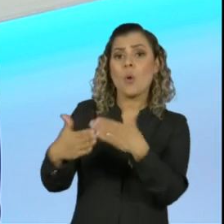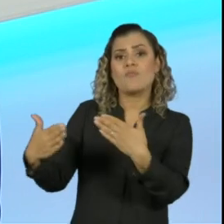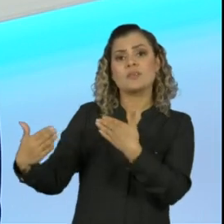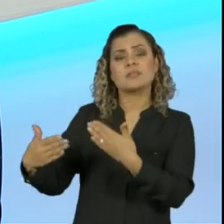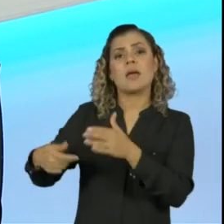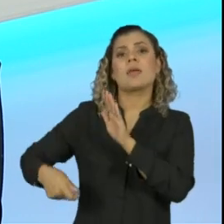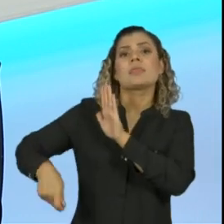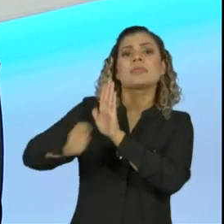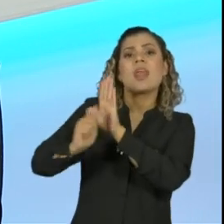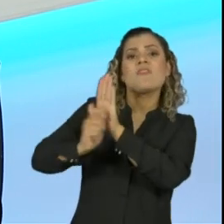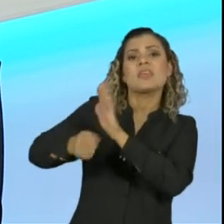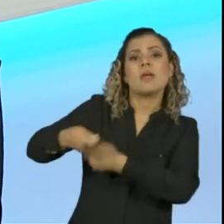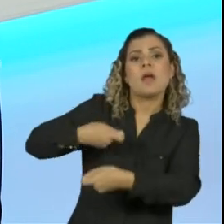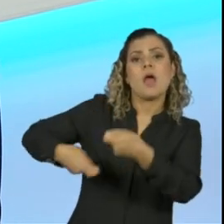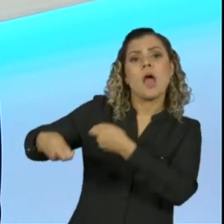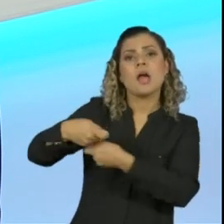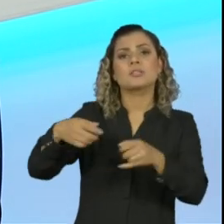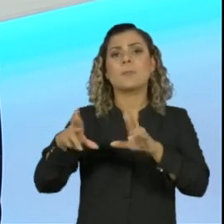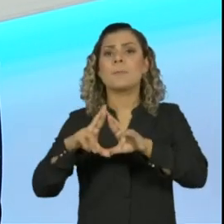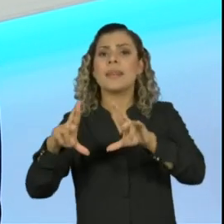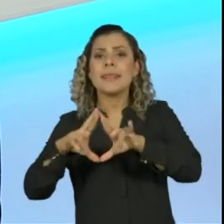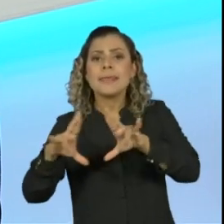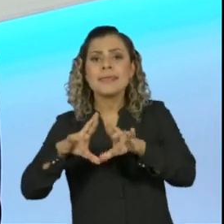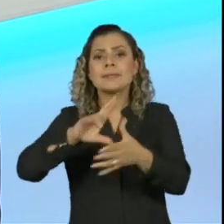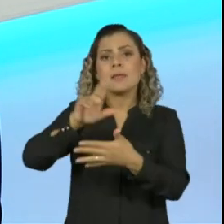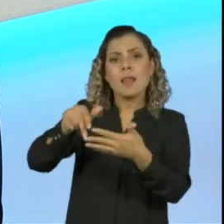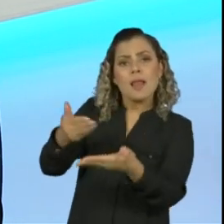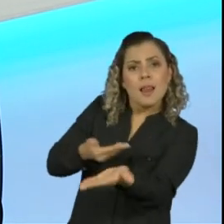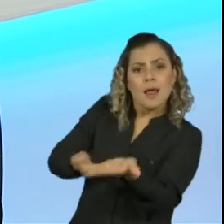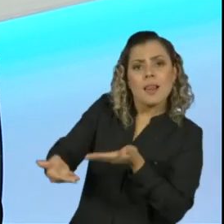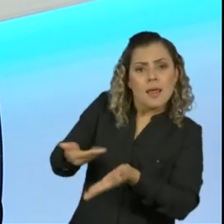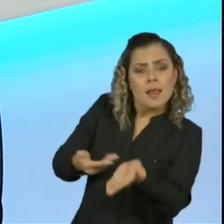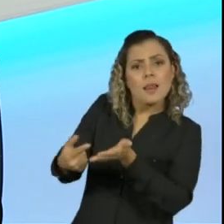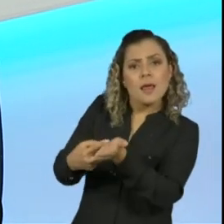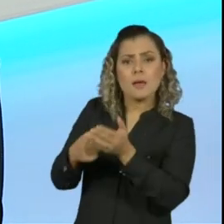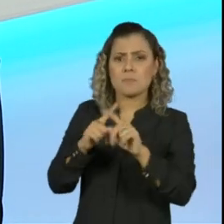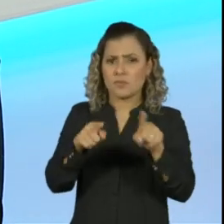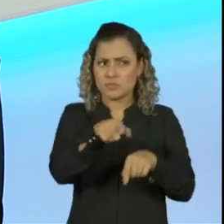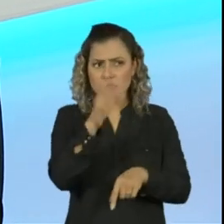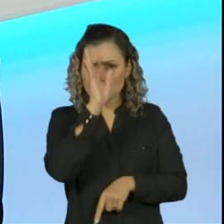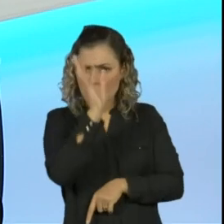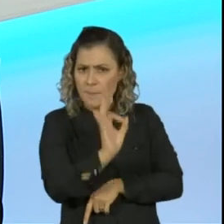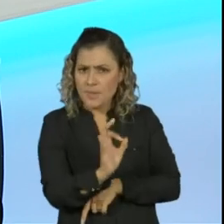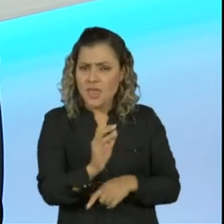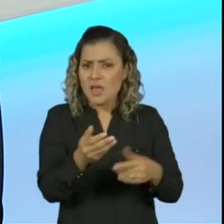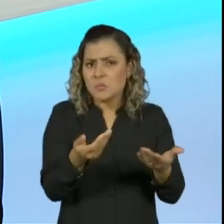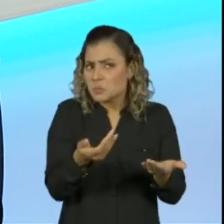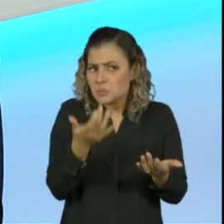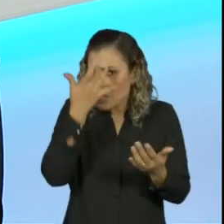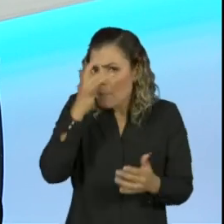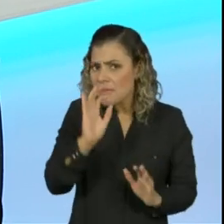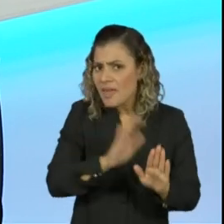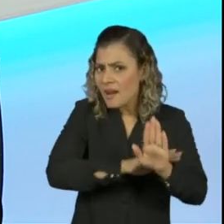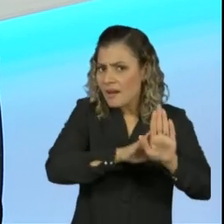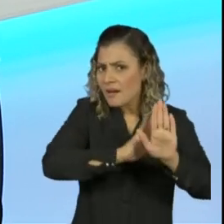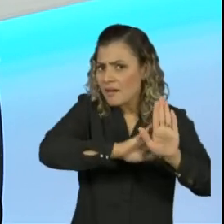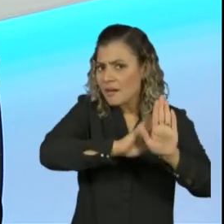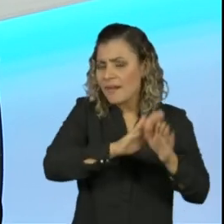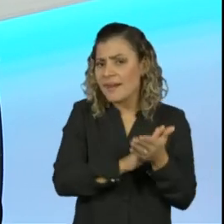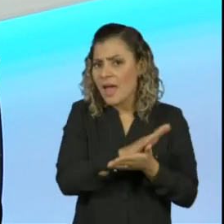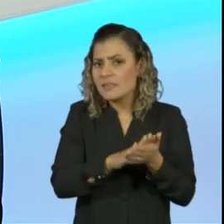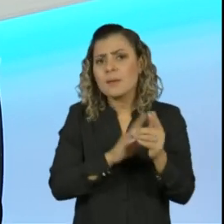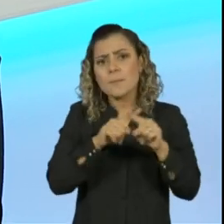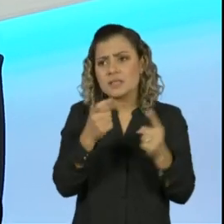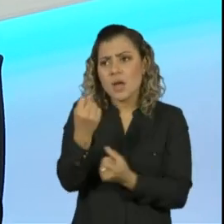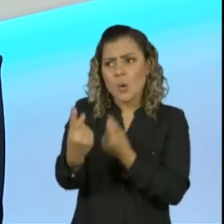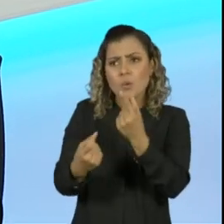milicianos. O senhor na ocasião falou que não sabia de nada, que não tinha essa conversa. Mas hoje a gente já vê em algumas comunidades